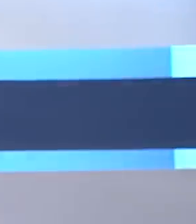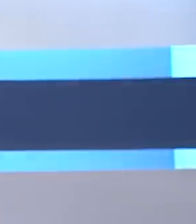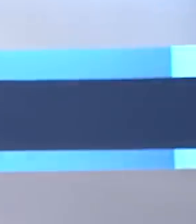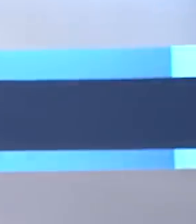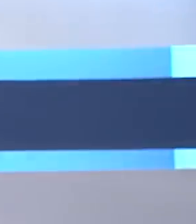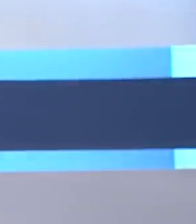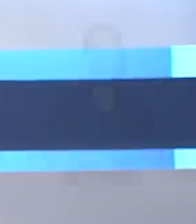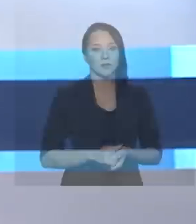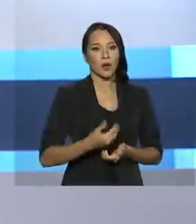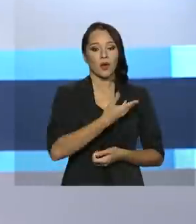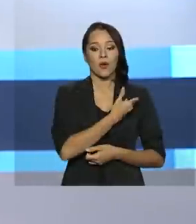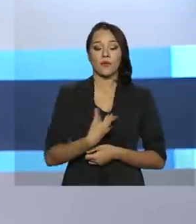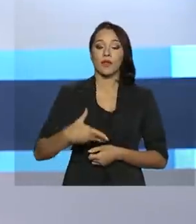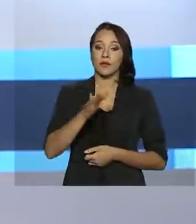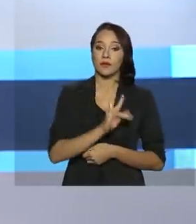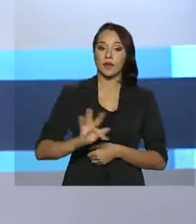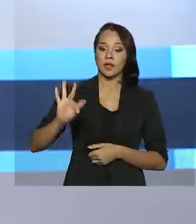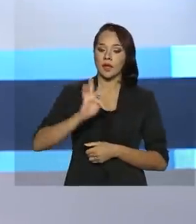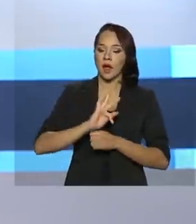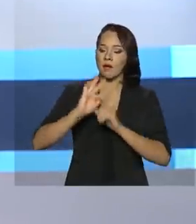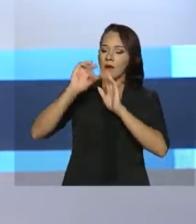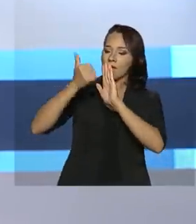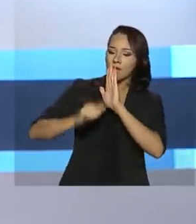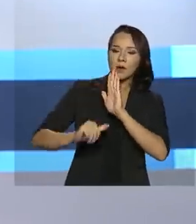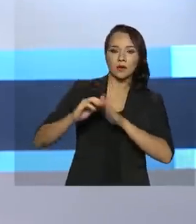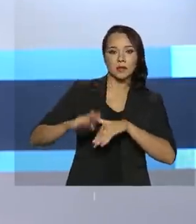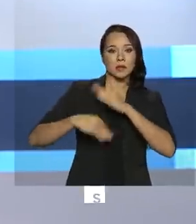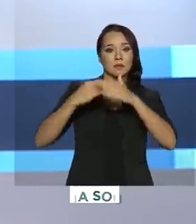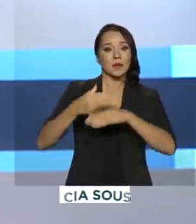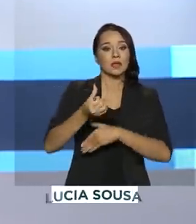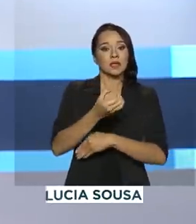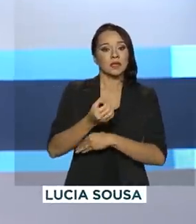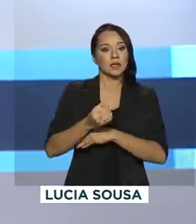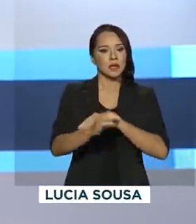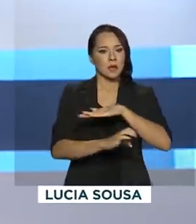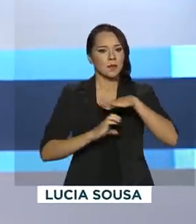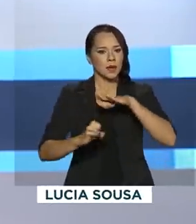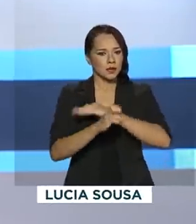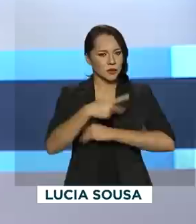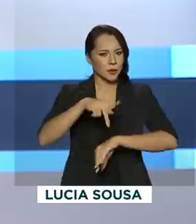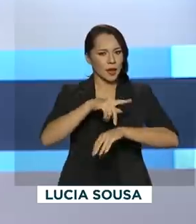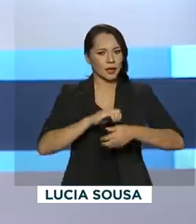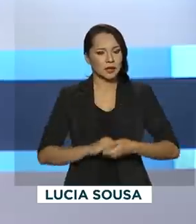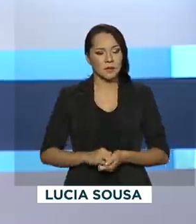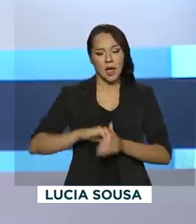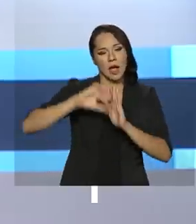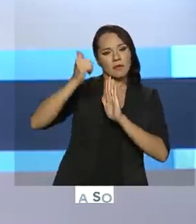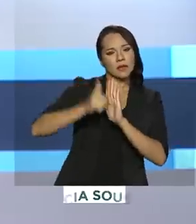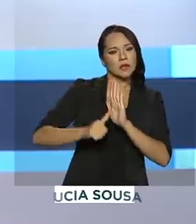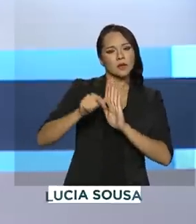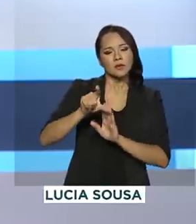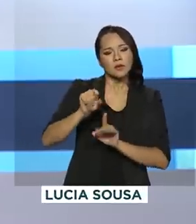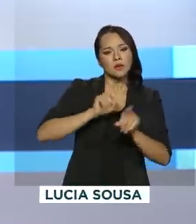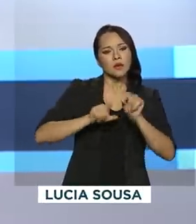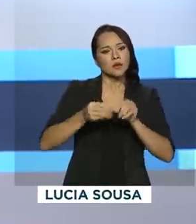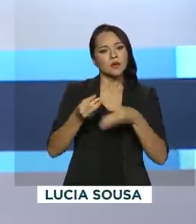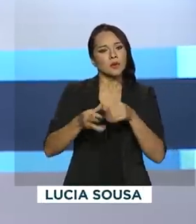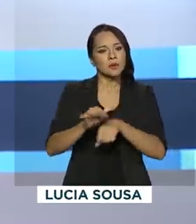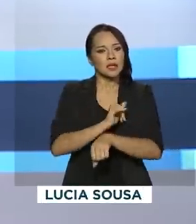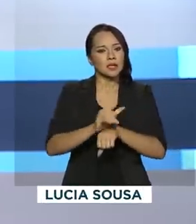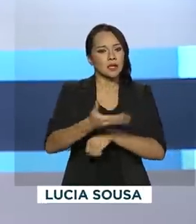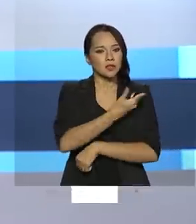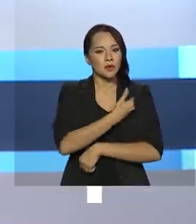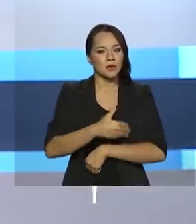O governo federal avaliou o desempenho de 60 estatais no país. A avaliação foi por meio do indicador de governança